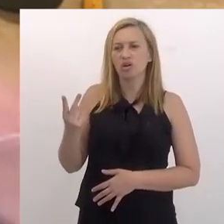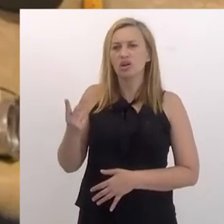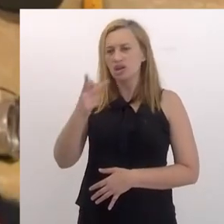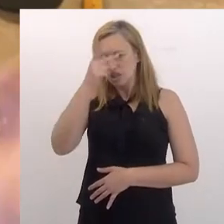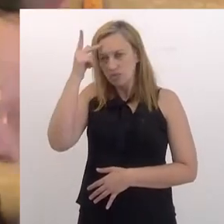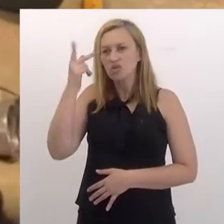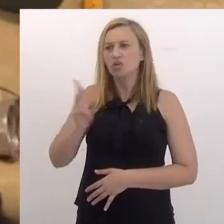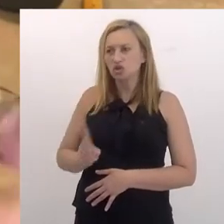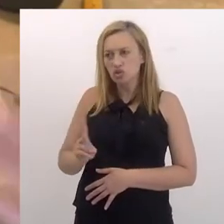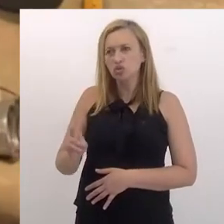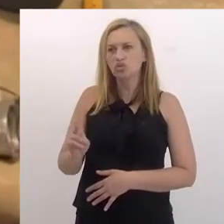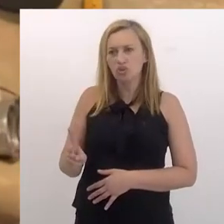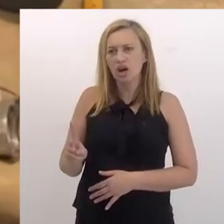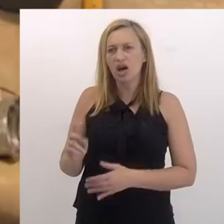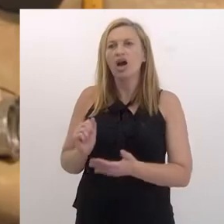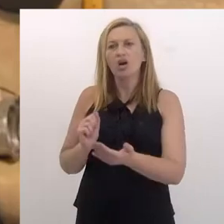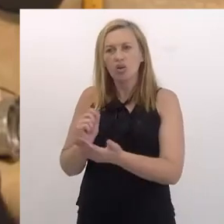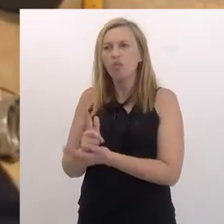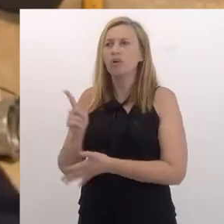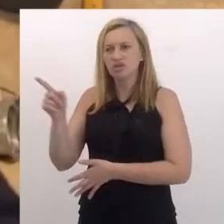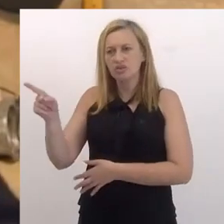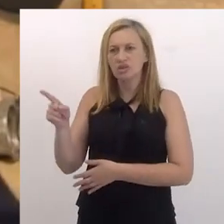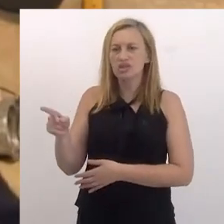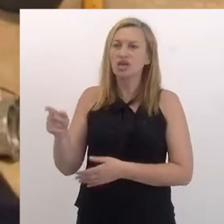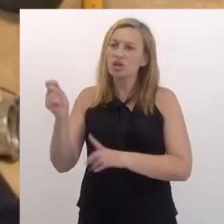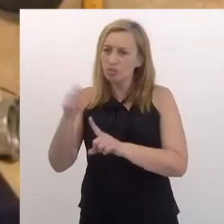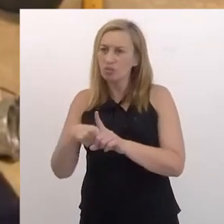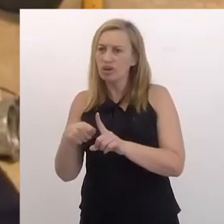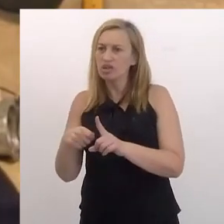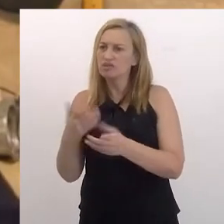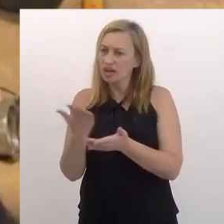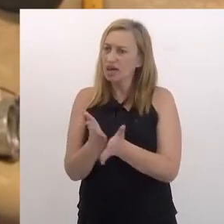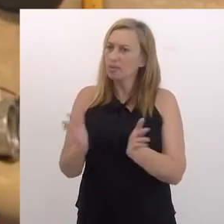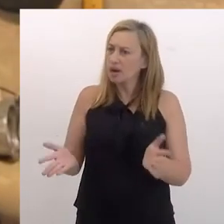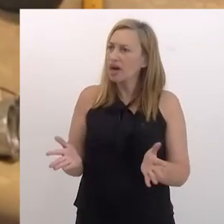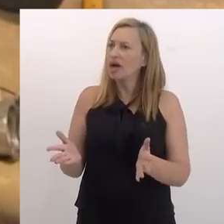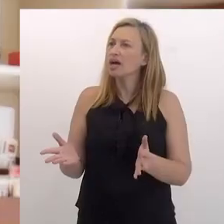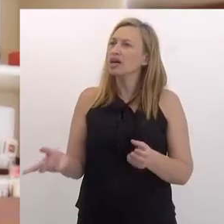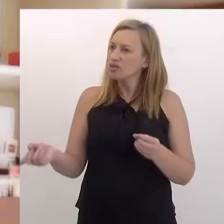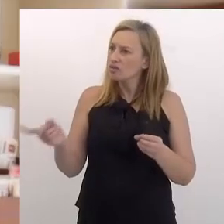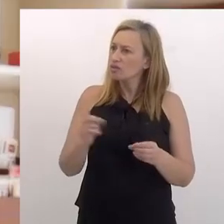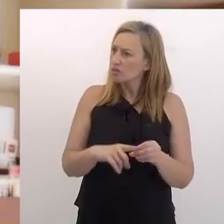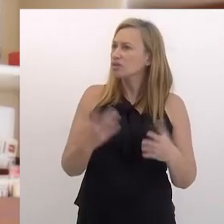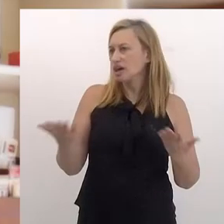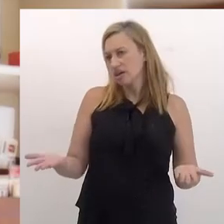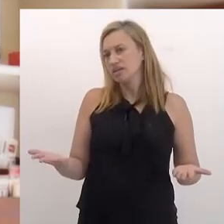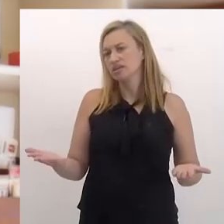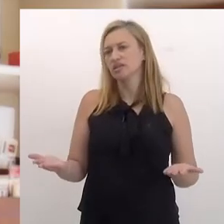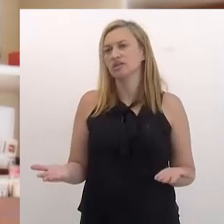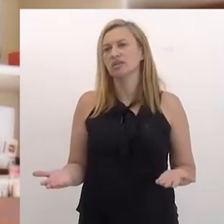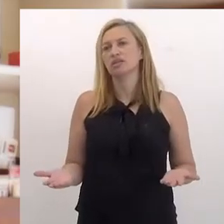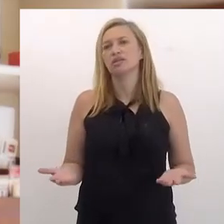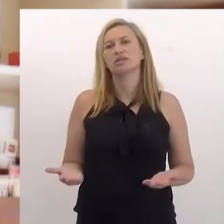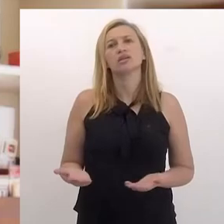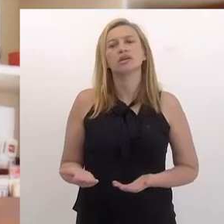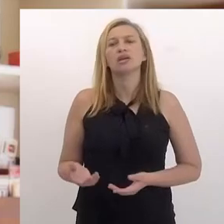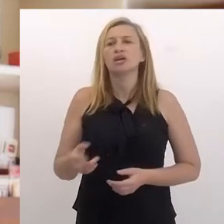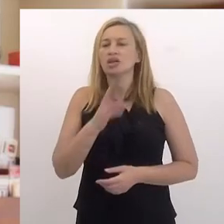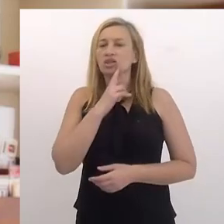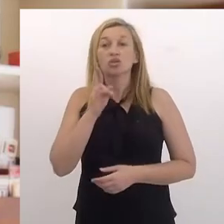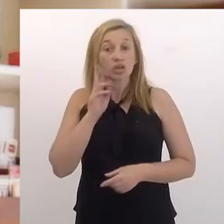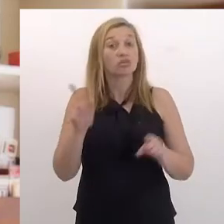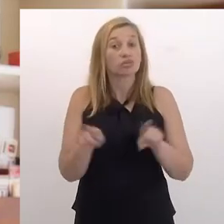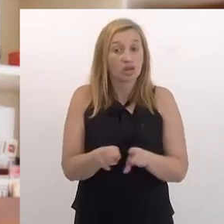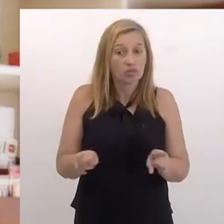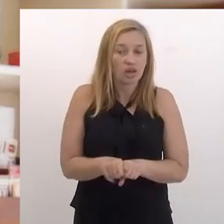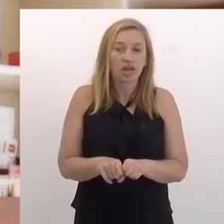que todo mundo vai continuar o seu cliente e esse um mês vai passar e a sua clientela vai voltar, sabe? Então, esse lado... Eu deixei de frequentar